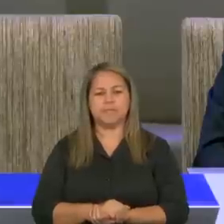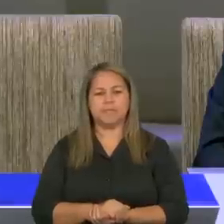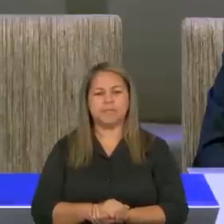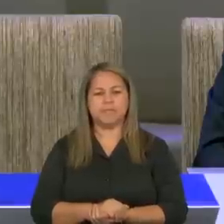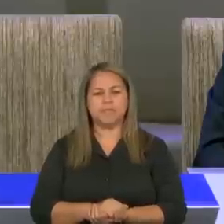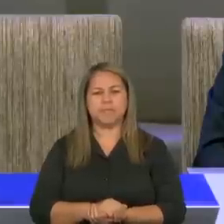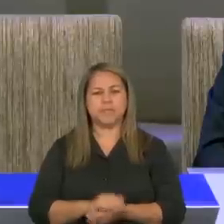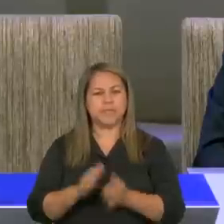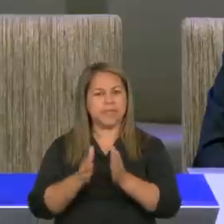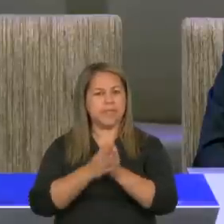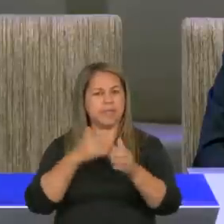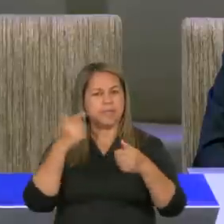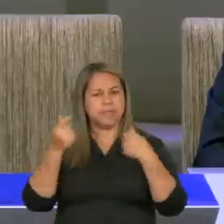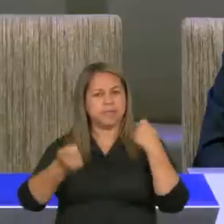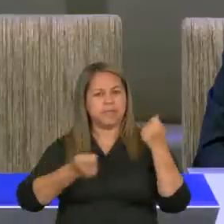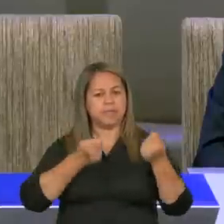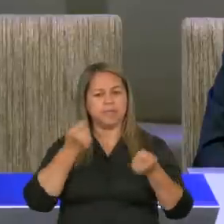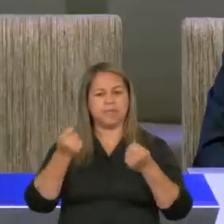aleluia,